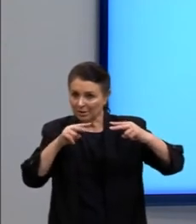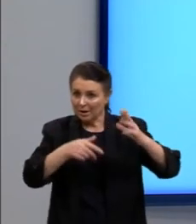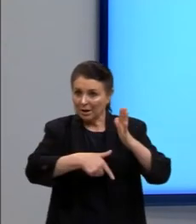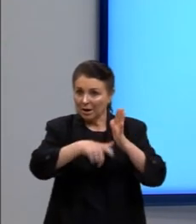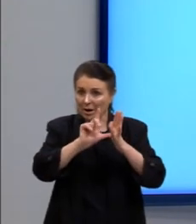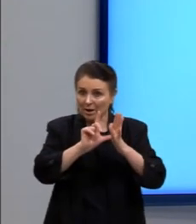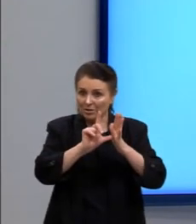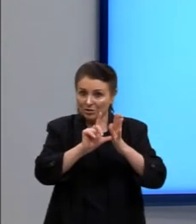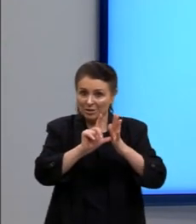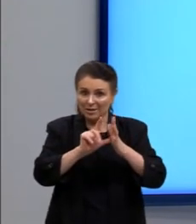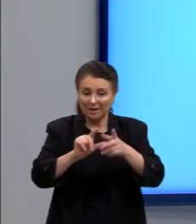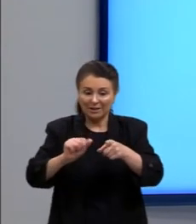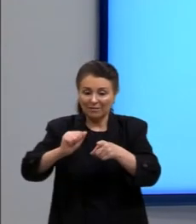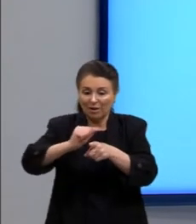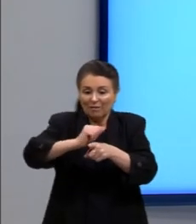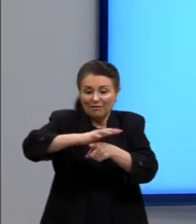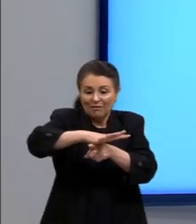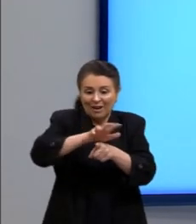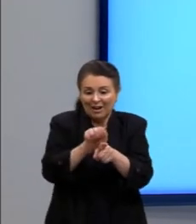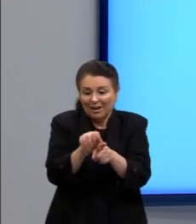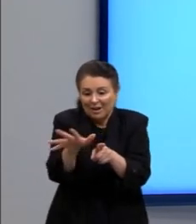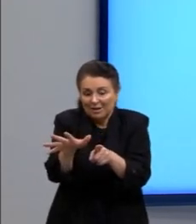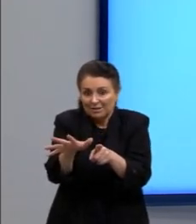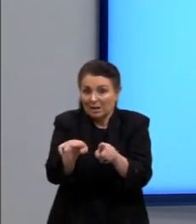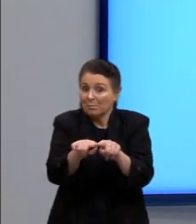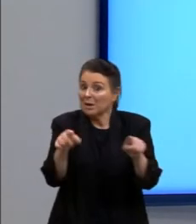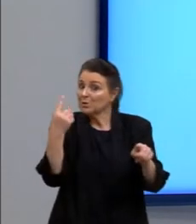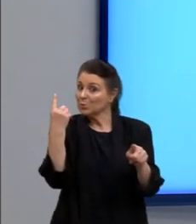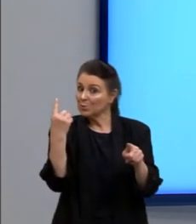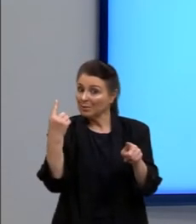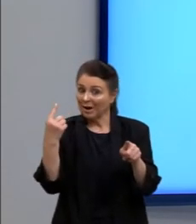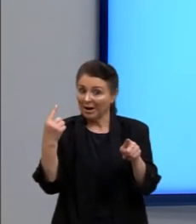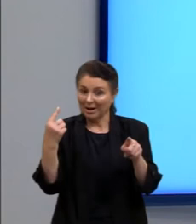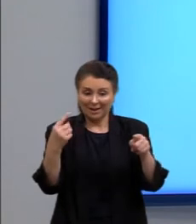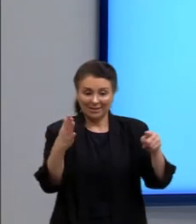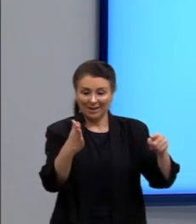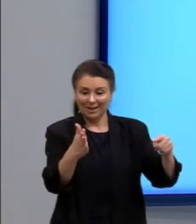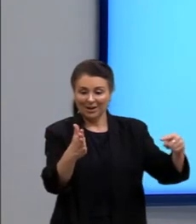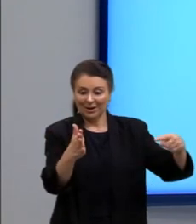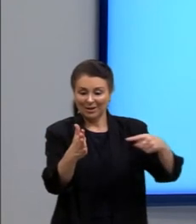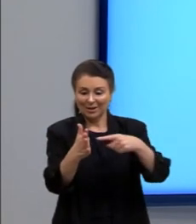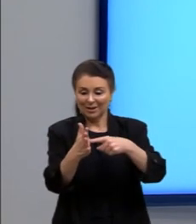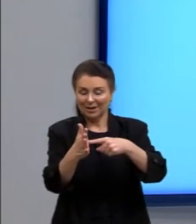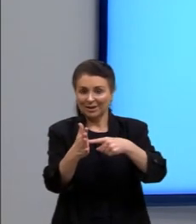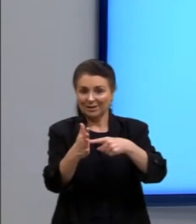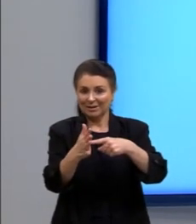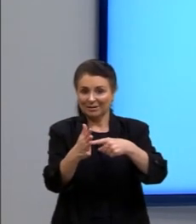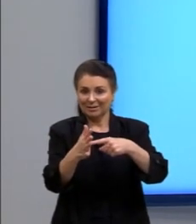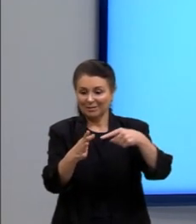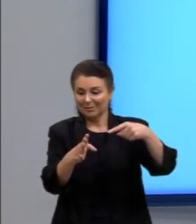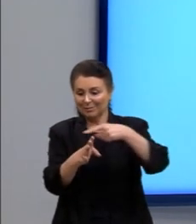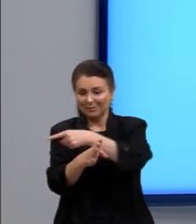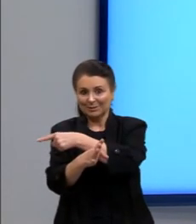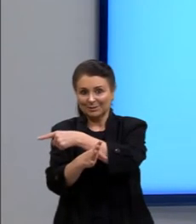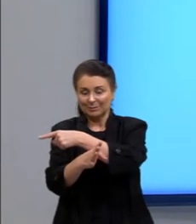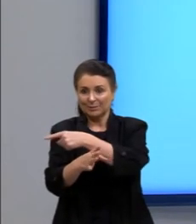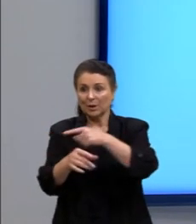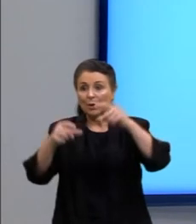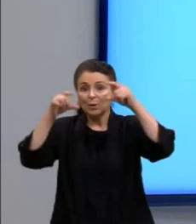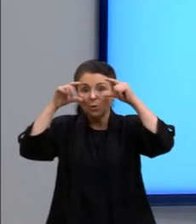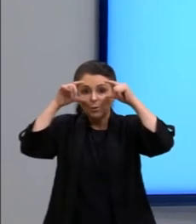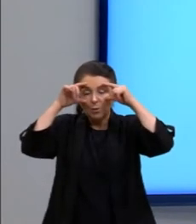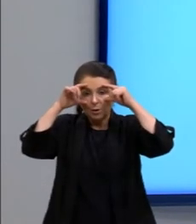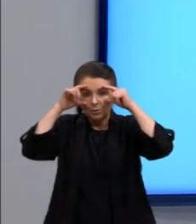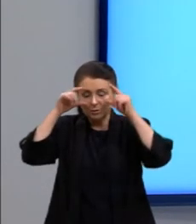mas aqui passou só uma. E isso, pessoal, é o que acontece com o óculos. Ó, o que acontece? A luz